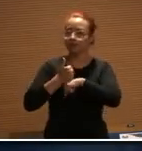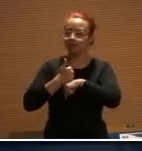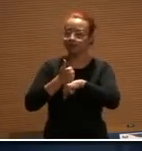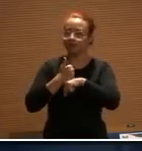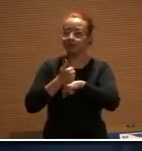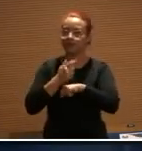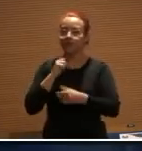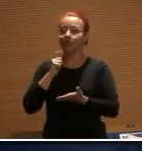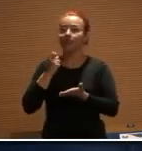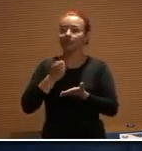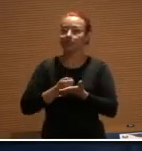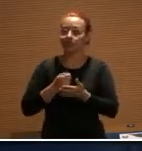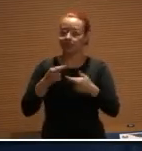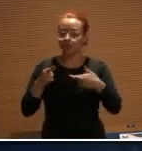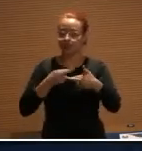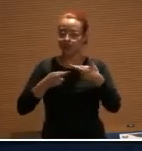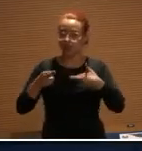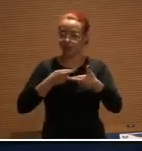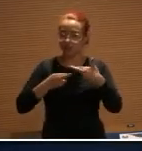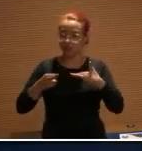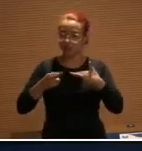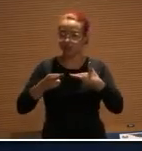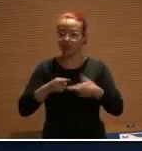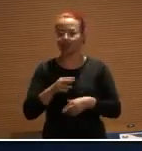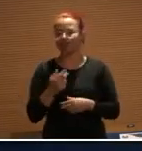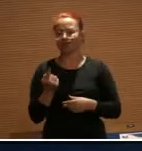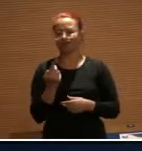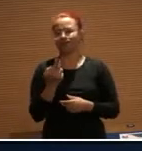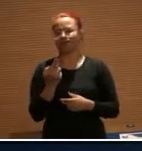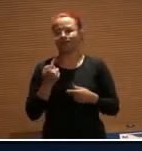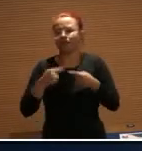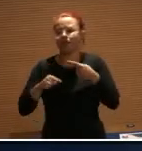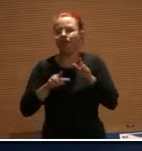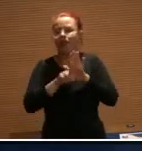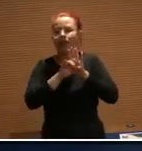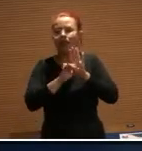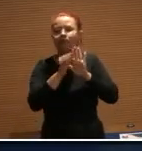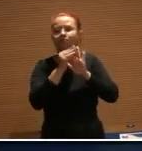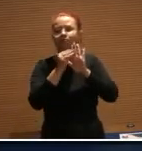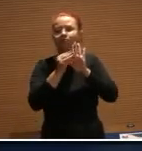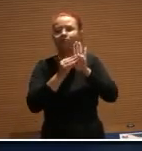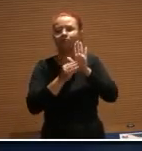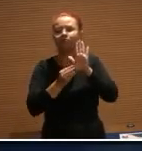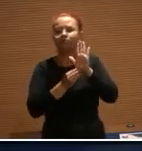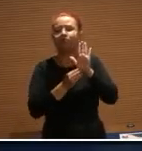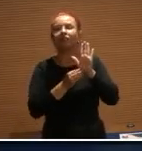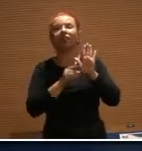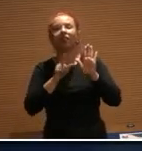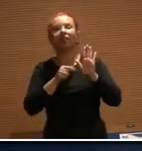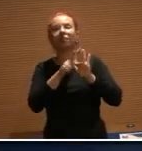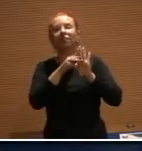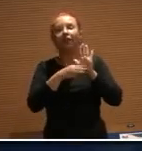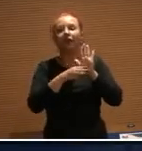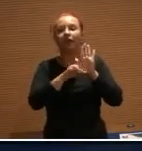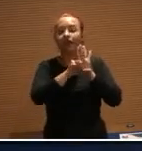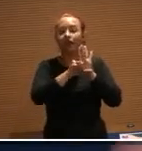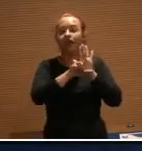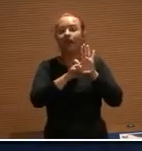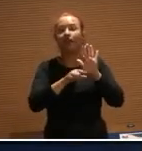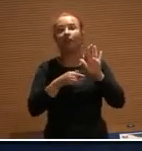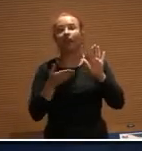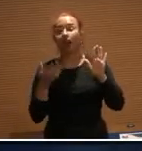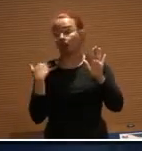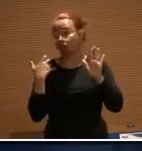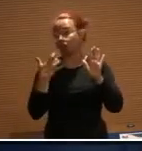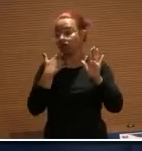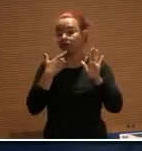a sua relação. Não importa se a legislação que se busca, seja através de um PL, seja através agora